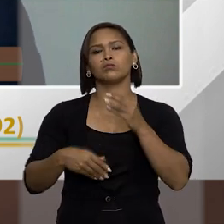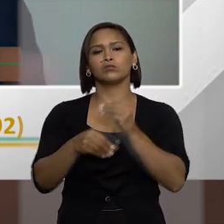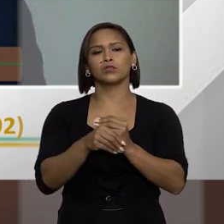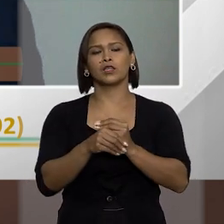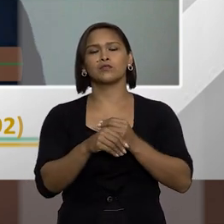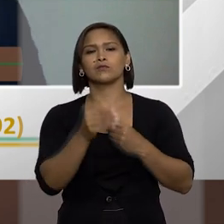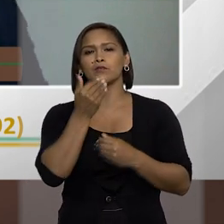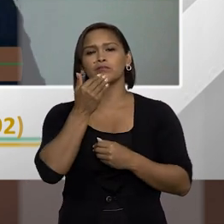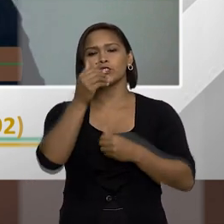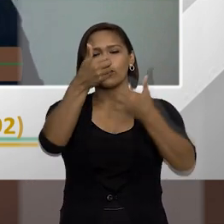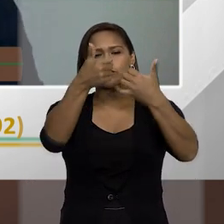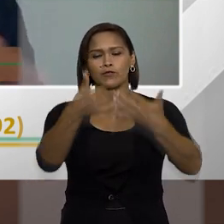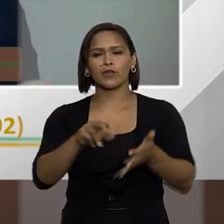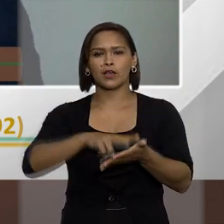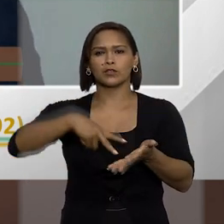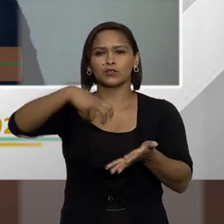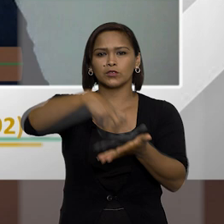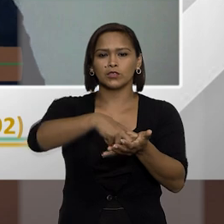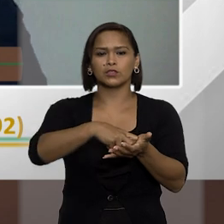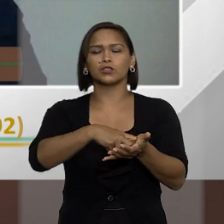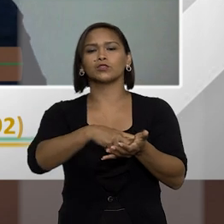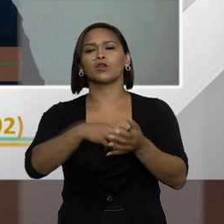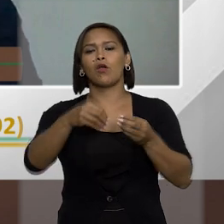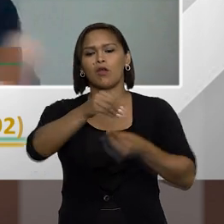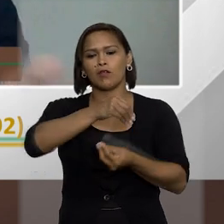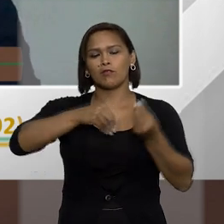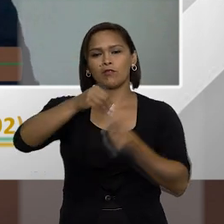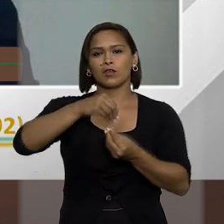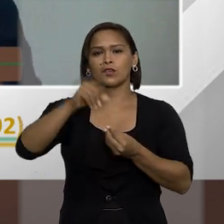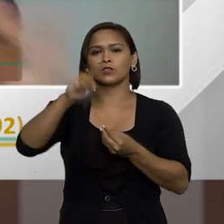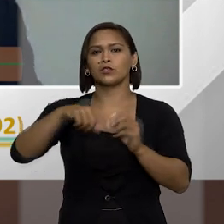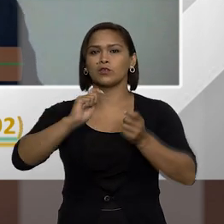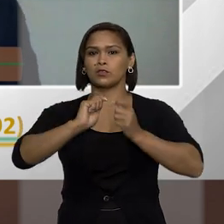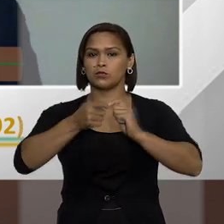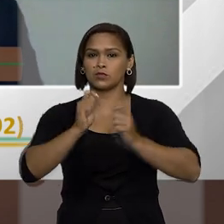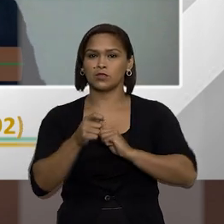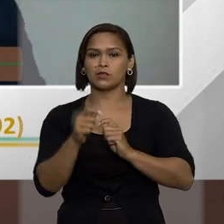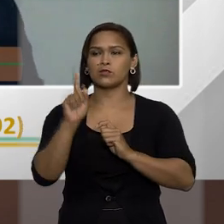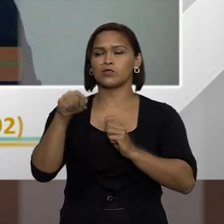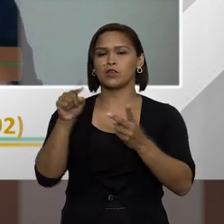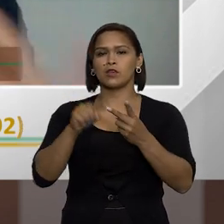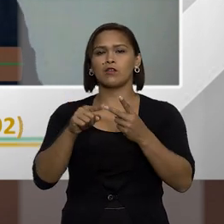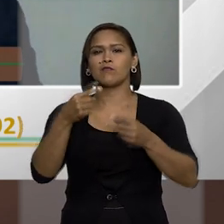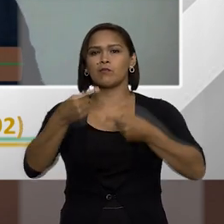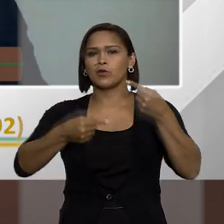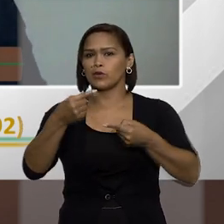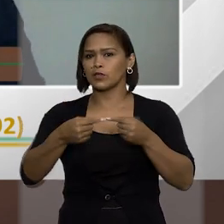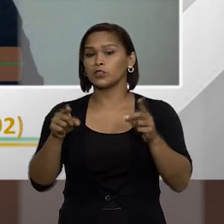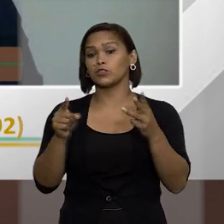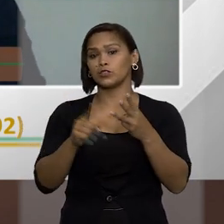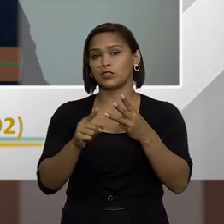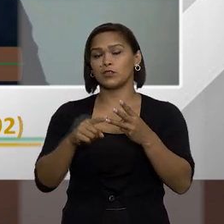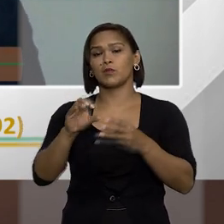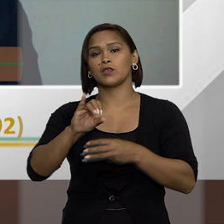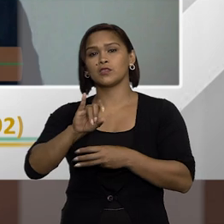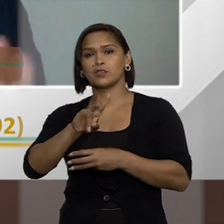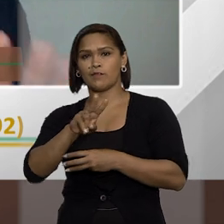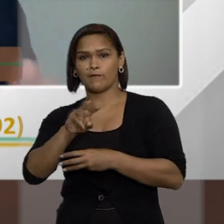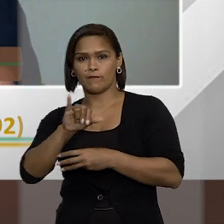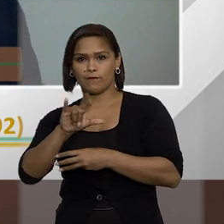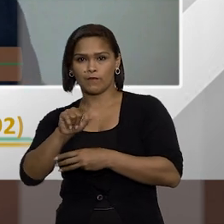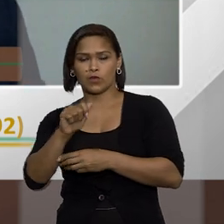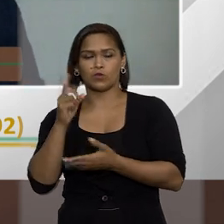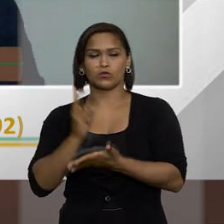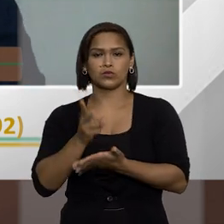elas vão suscitar uma série de condenações, de repercussões na esfera administrativa, na esfera política e na esfera civil,